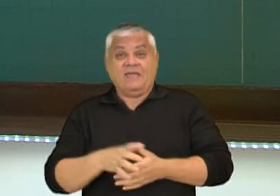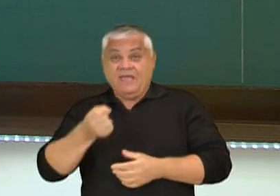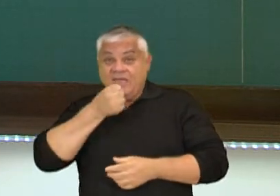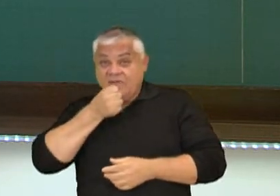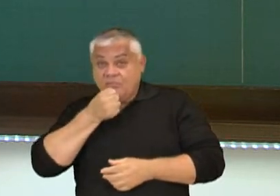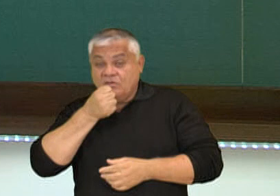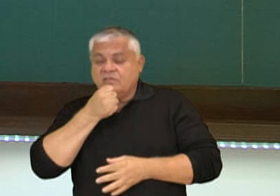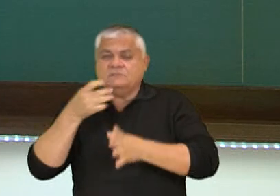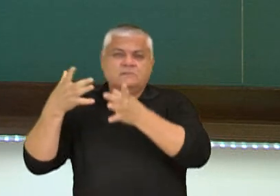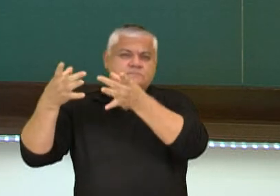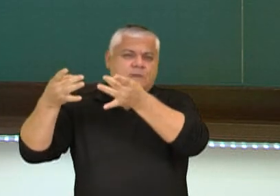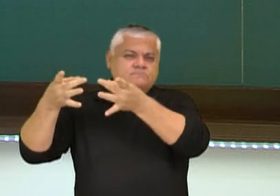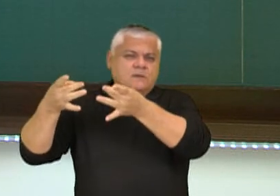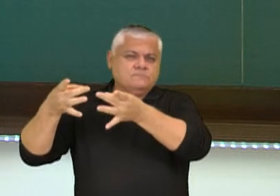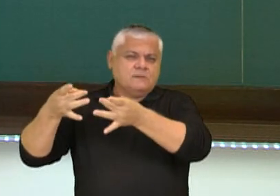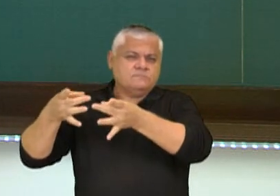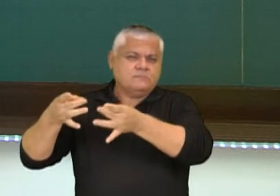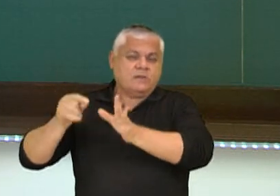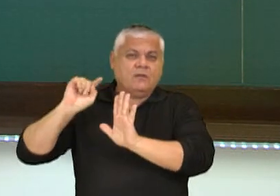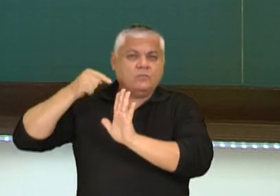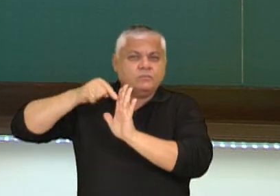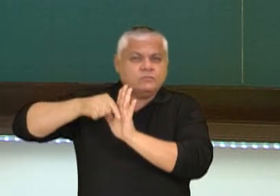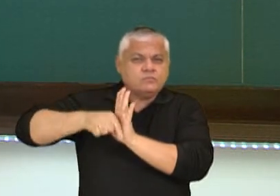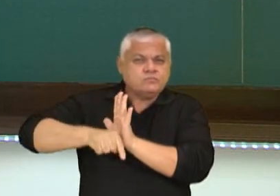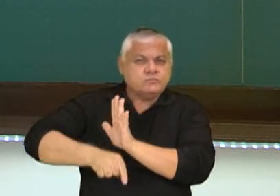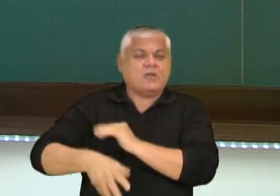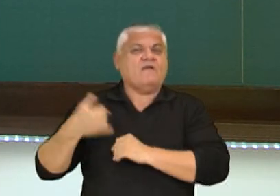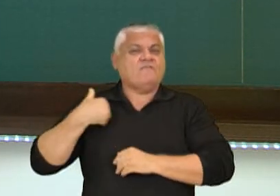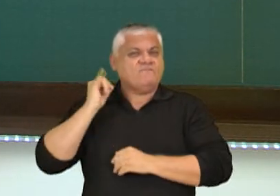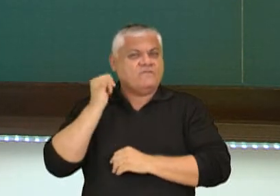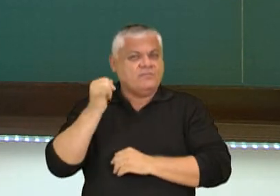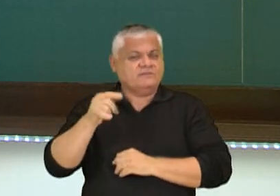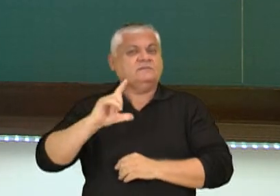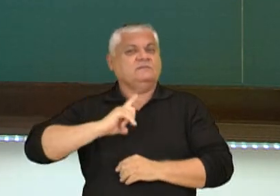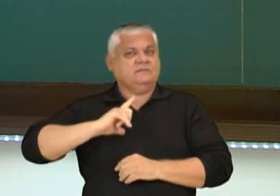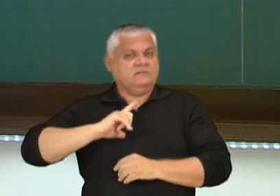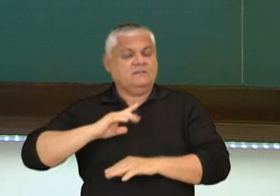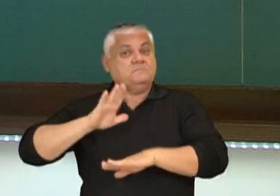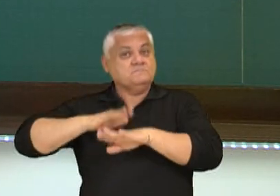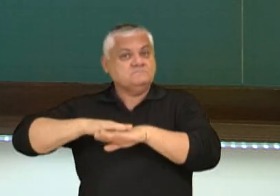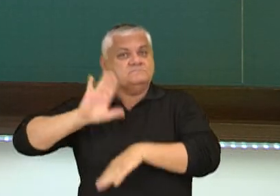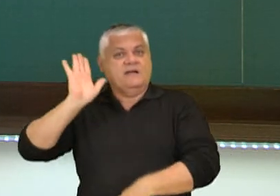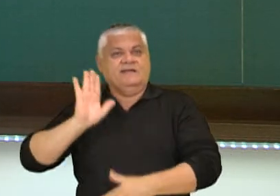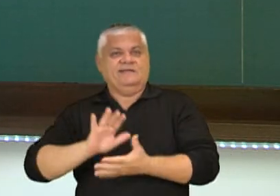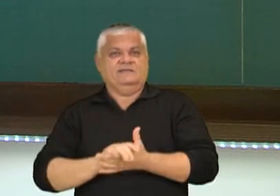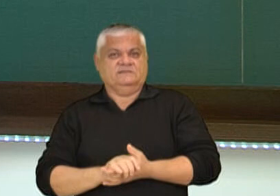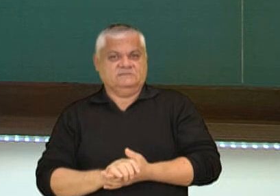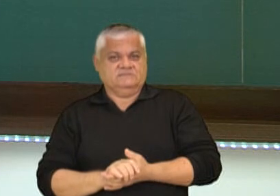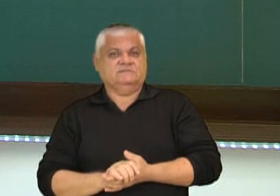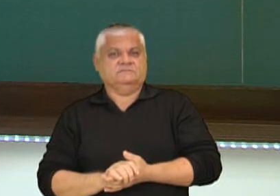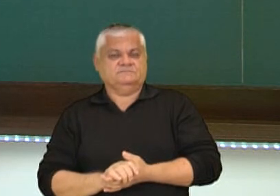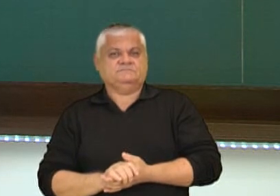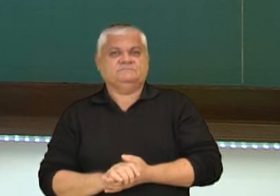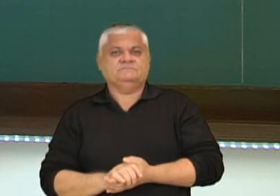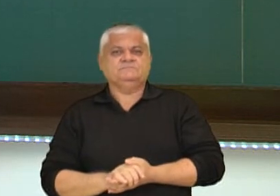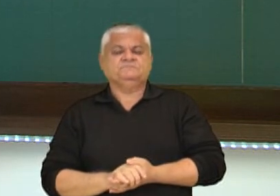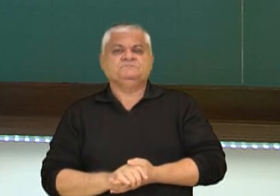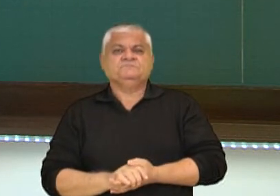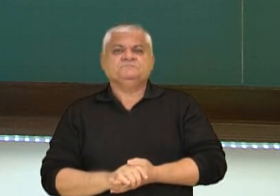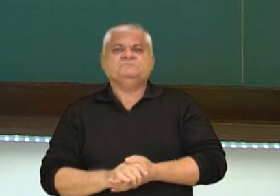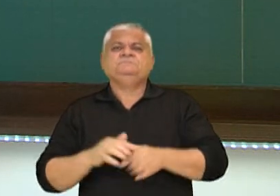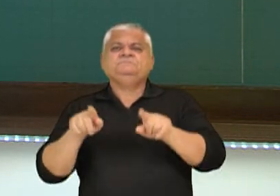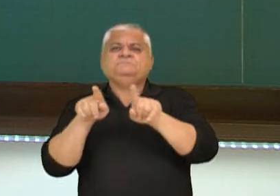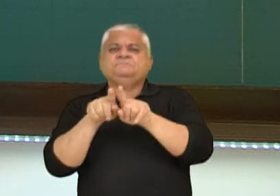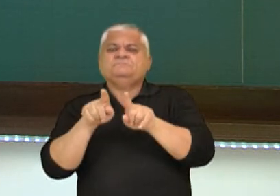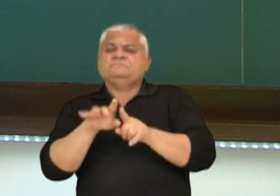bastante, muita informação para nós ali, né? Ela vai trazer essa informação mais aprofundada. Vai,